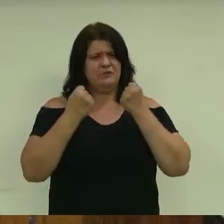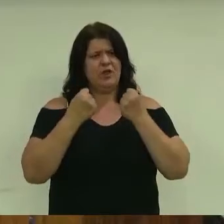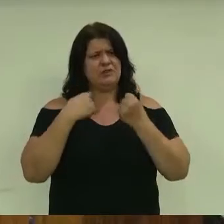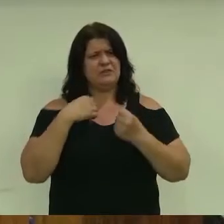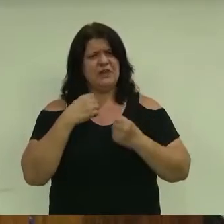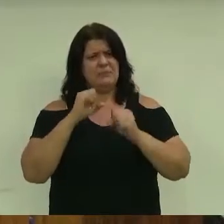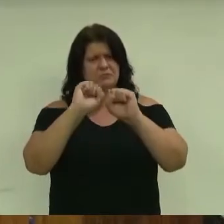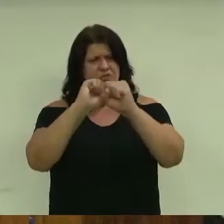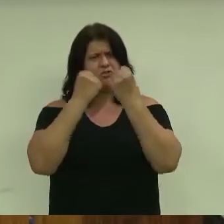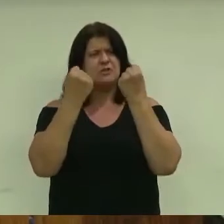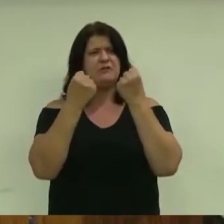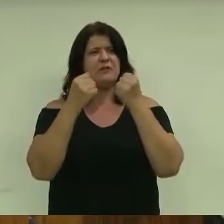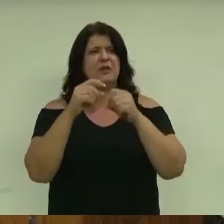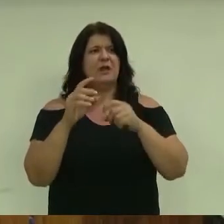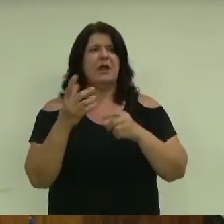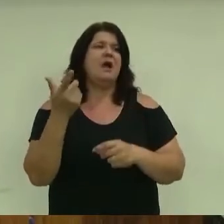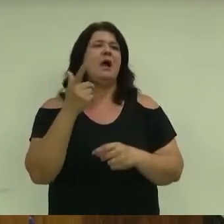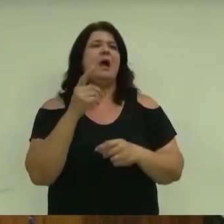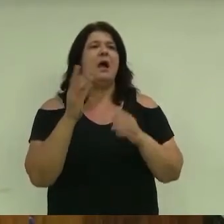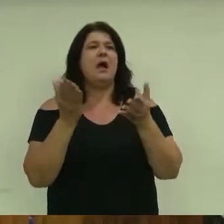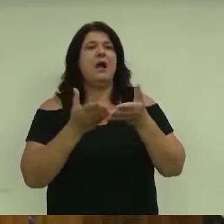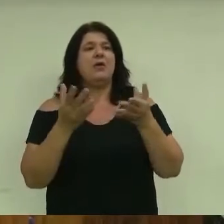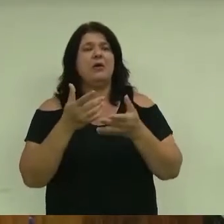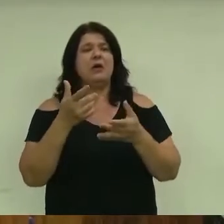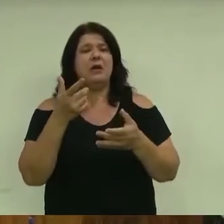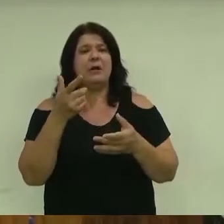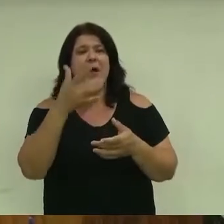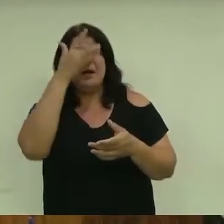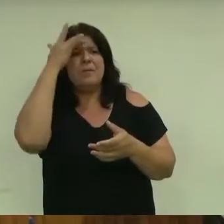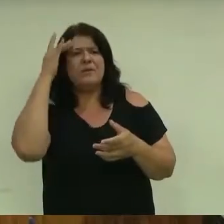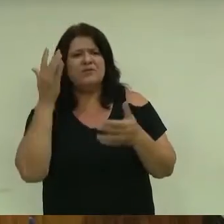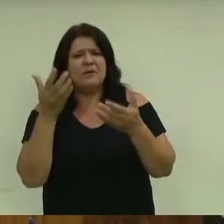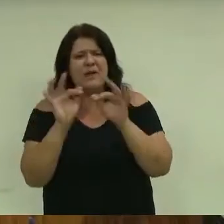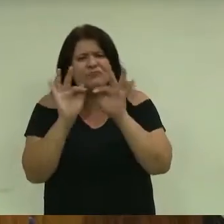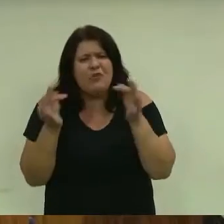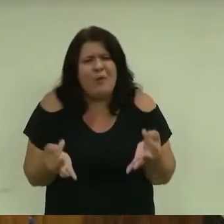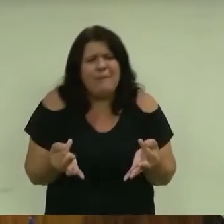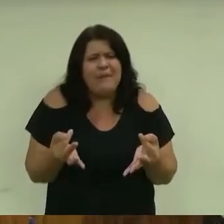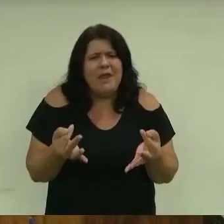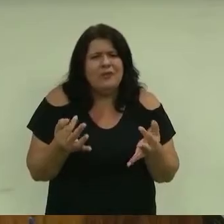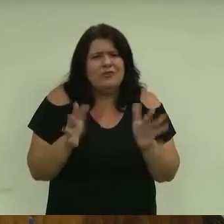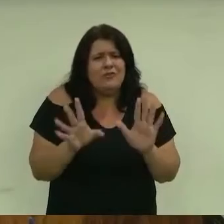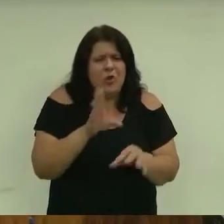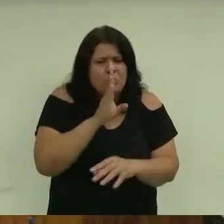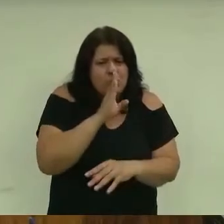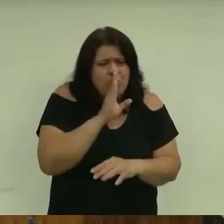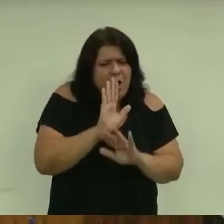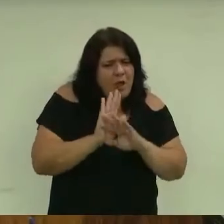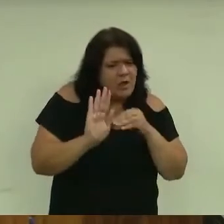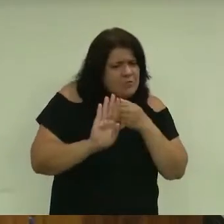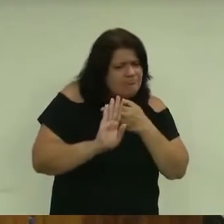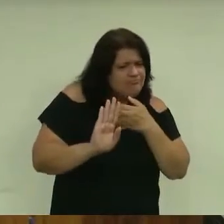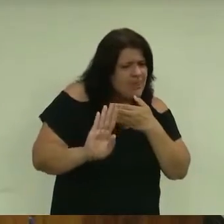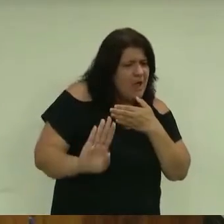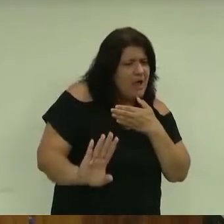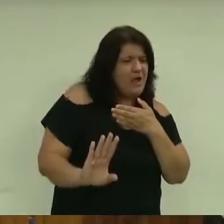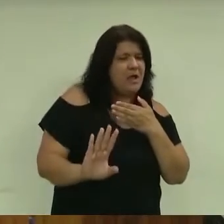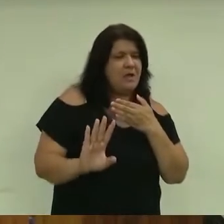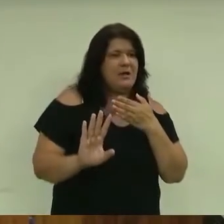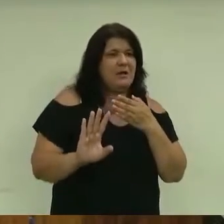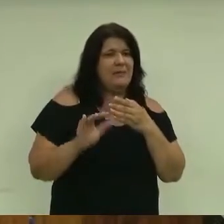aquele rapaz falou, ficou. Eu nem sei se foi o caso, de repente ele quis manter a distância para não ir para a agressão, porque, muitas vezes,